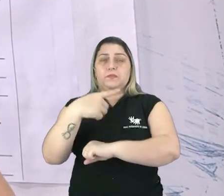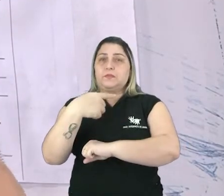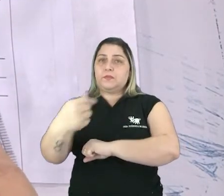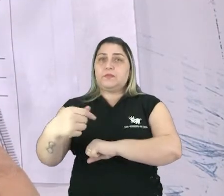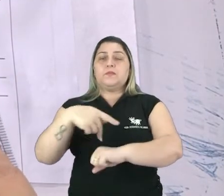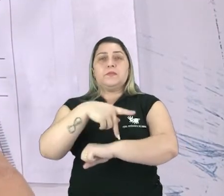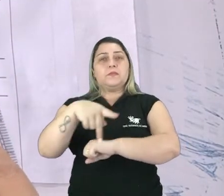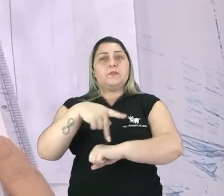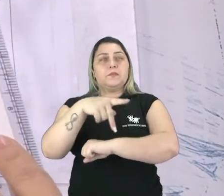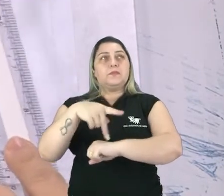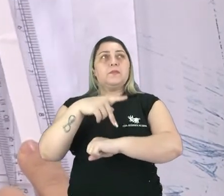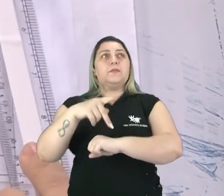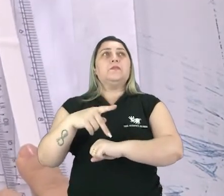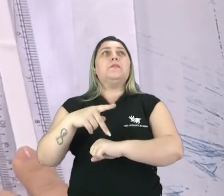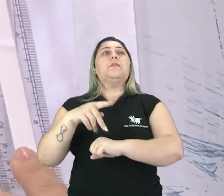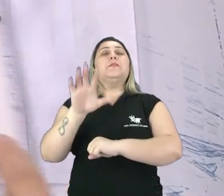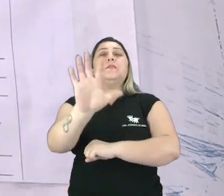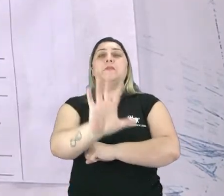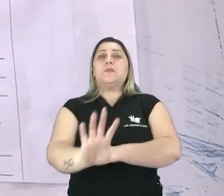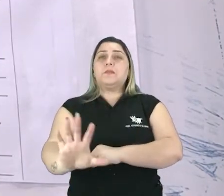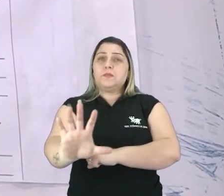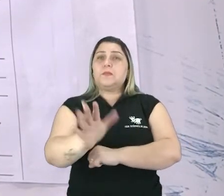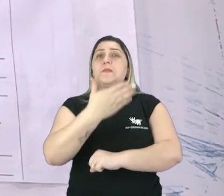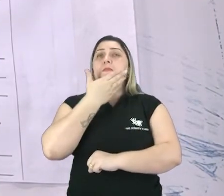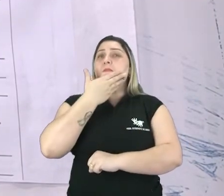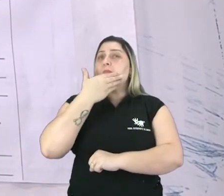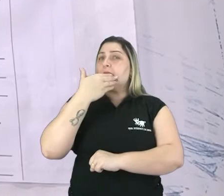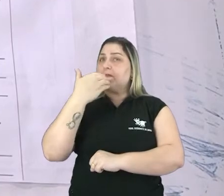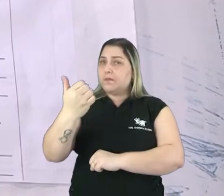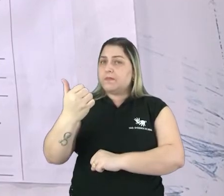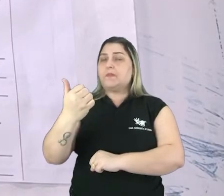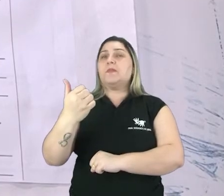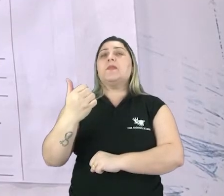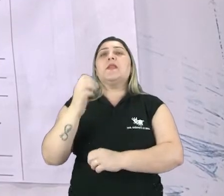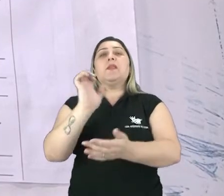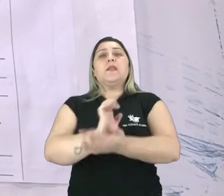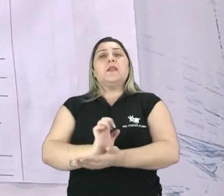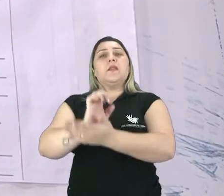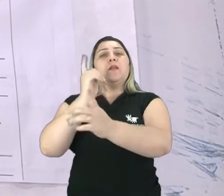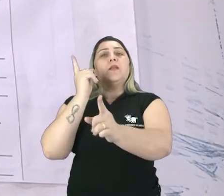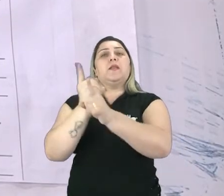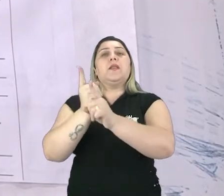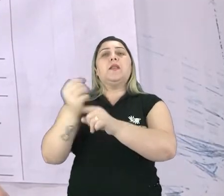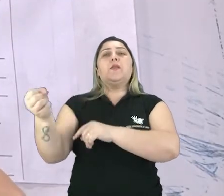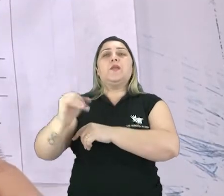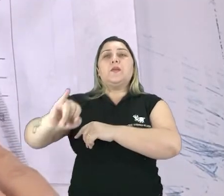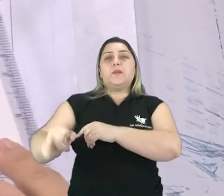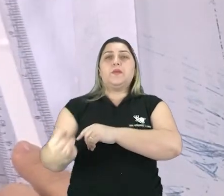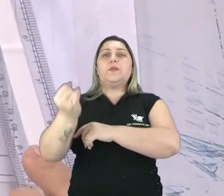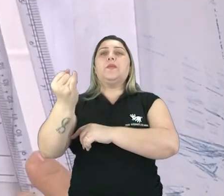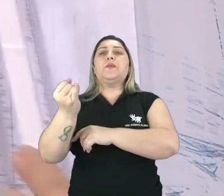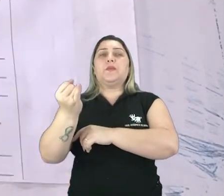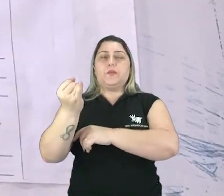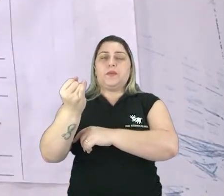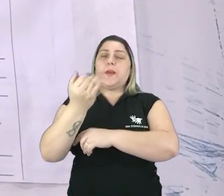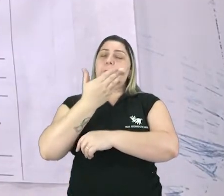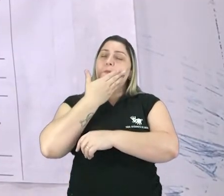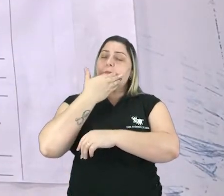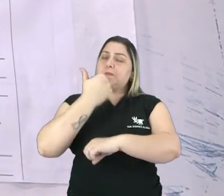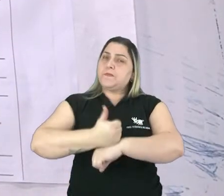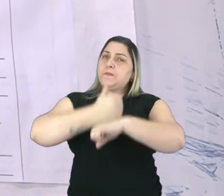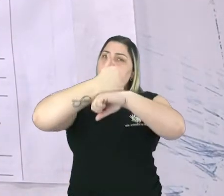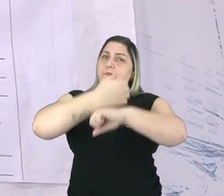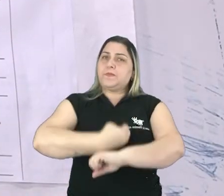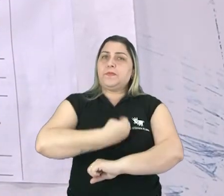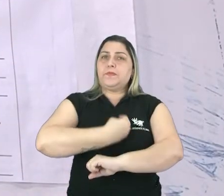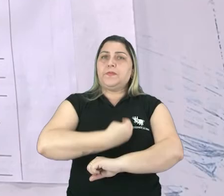país. Em direção às áreas. De atração. Na esperança. De encontrar. Novos Novas oportunidades. E perspectivas. alcançar uma vida